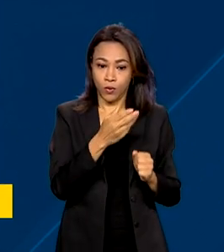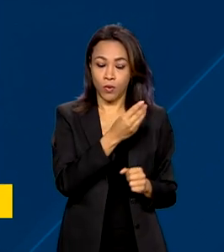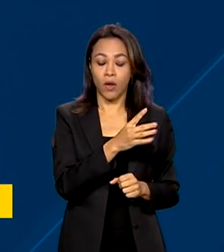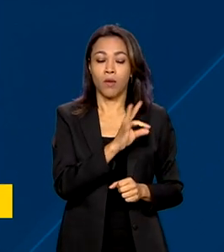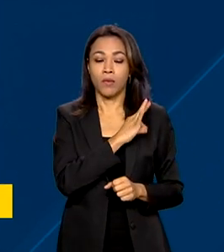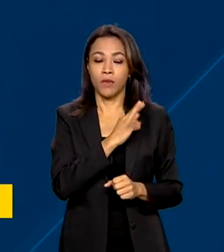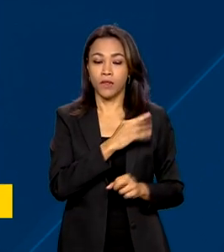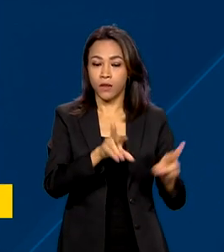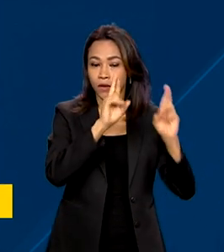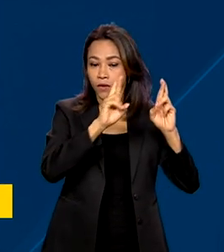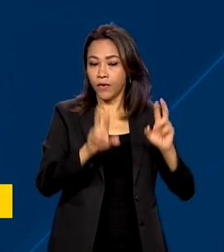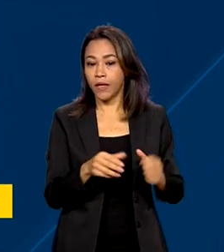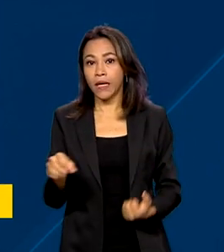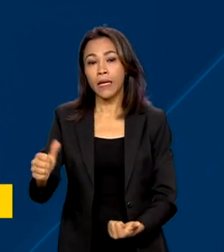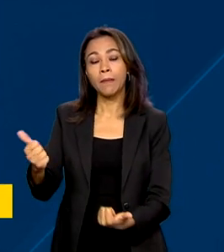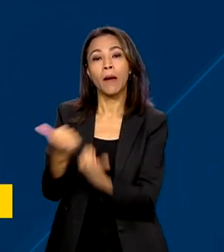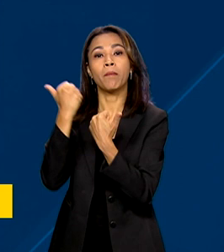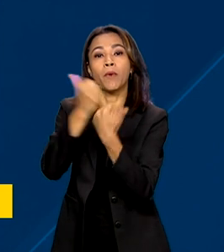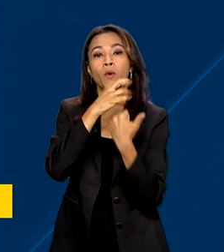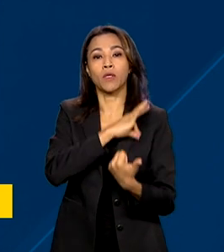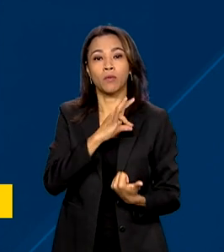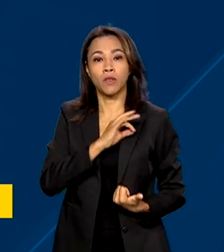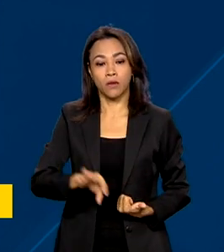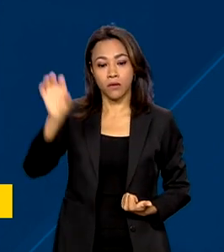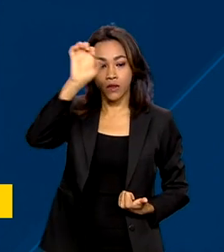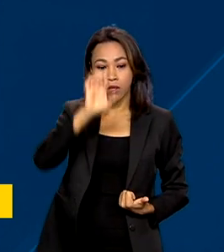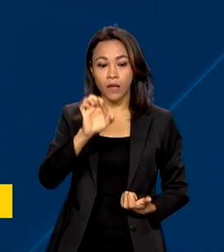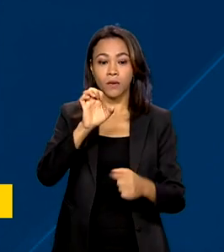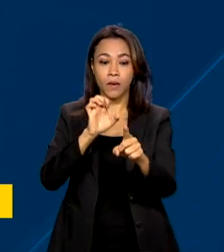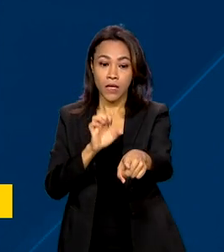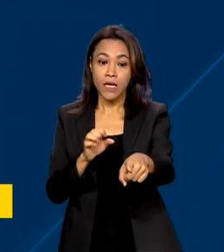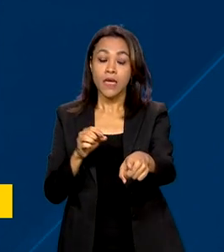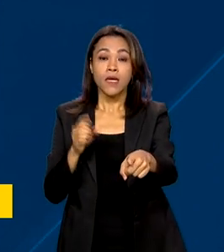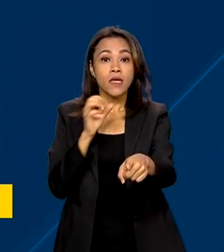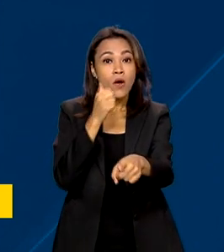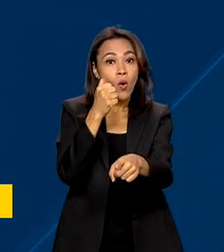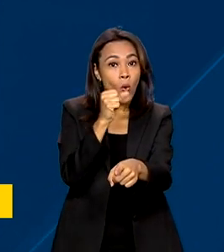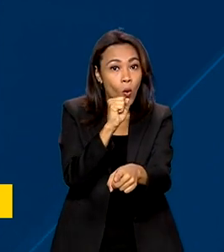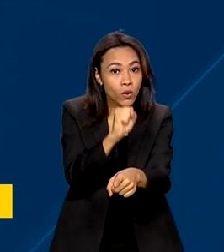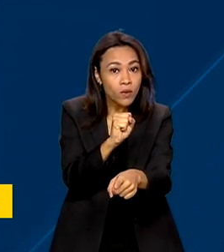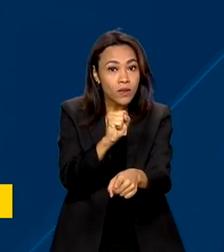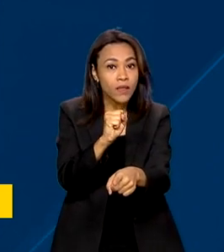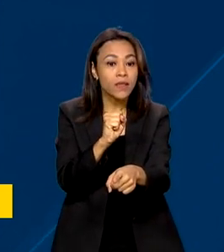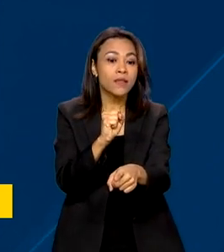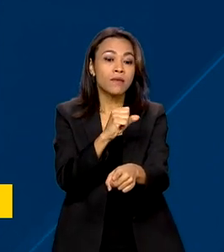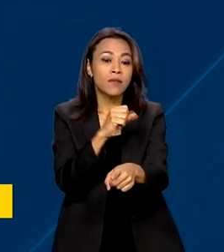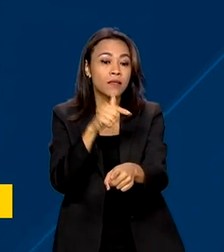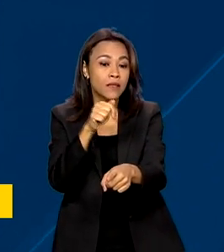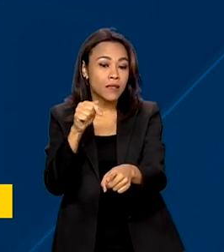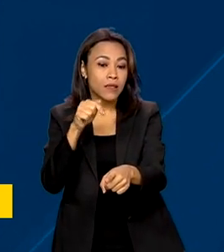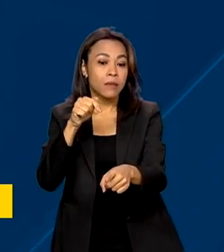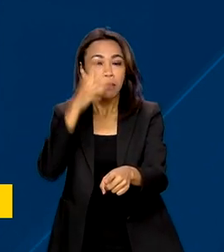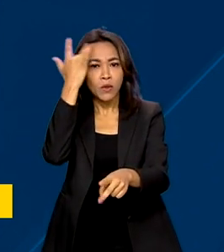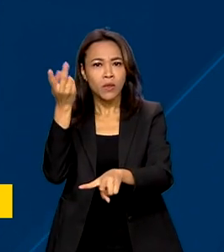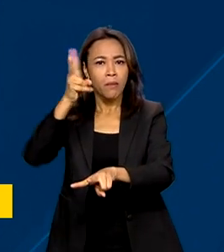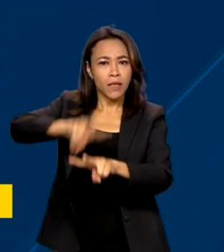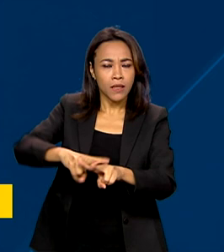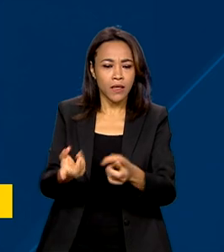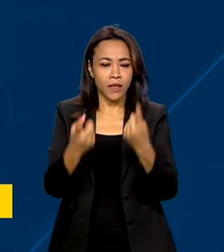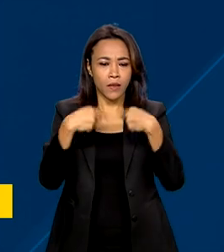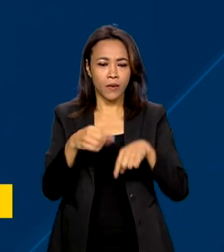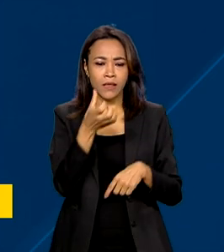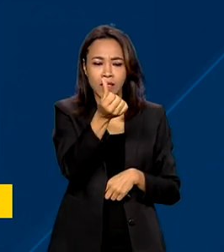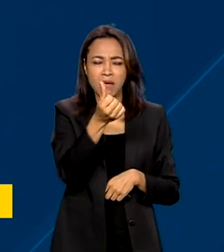estaduais, só entre os dias 2 e 18 de maio, prendeu cerca de 800 pessoas e apreendeu 6 mil